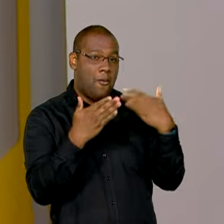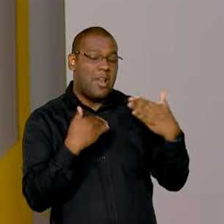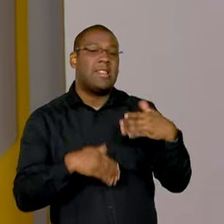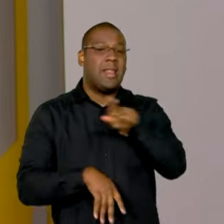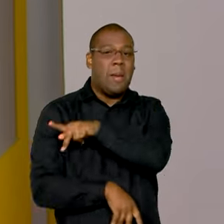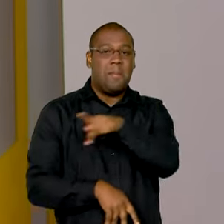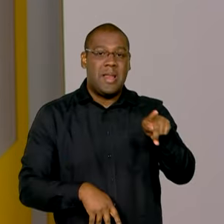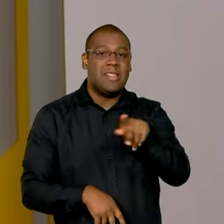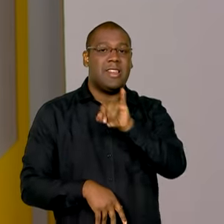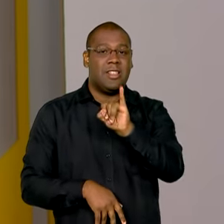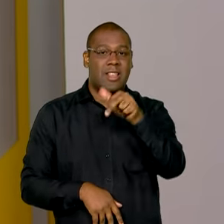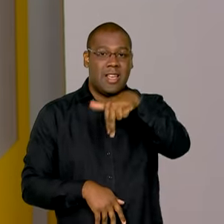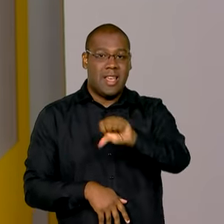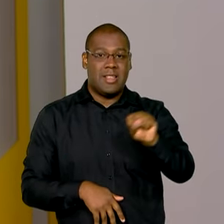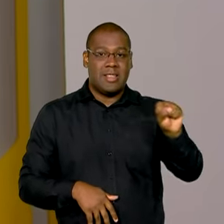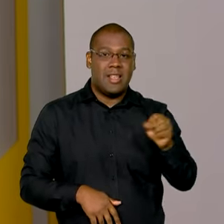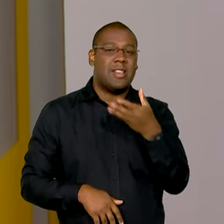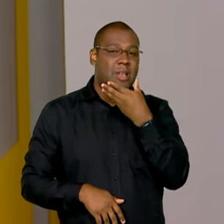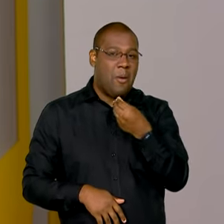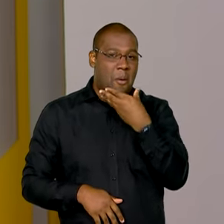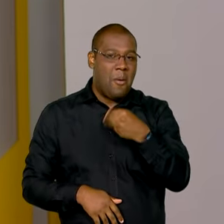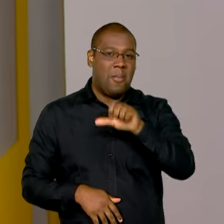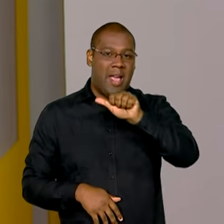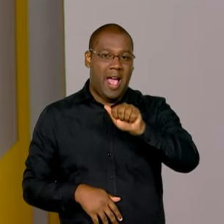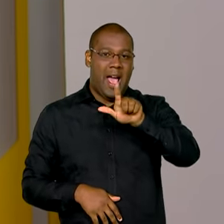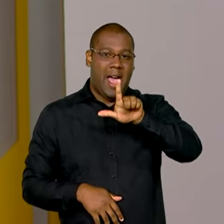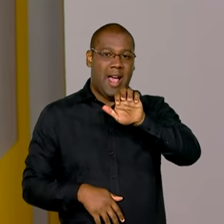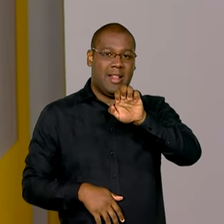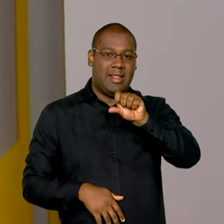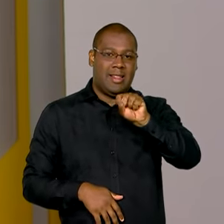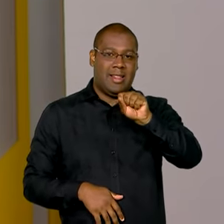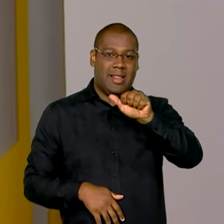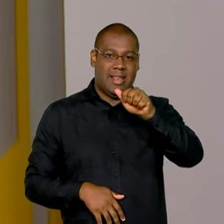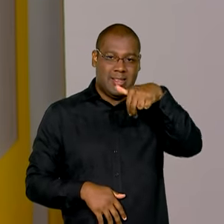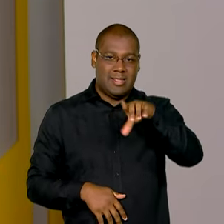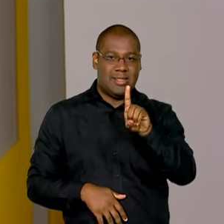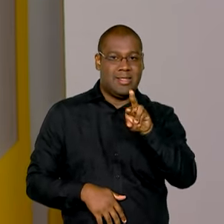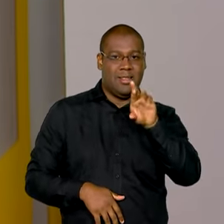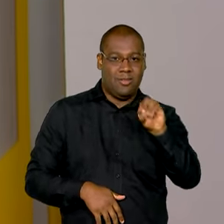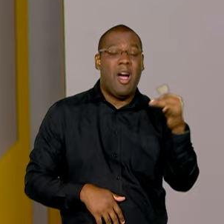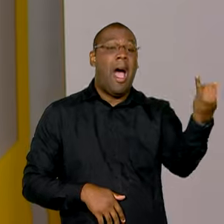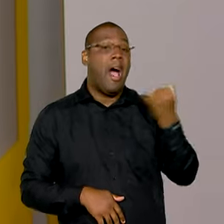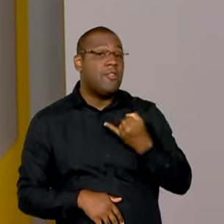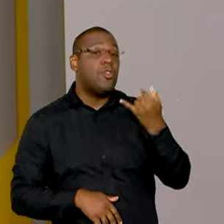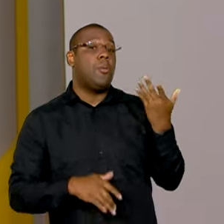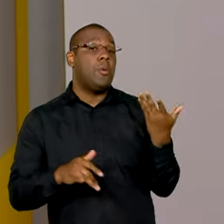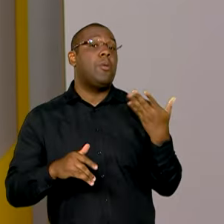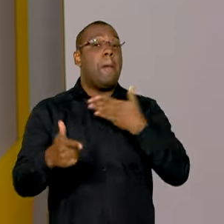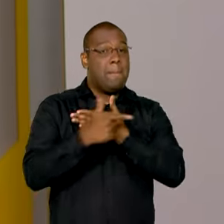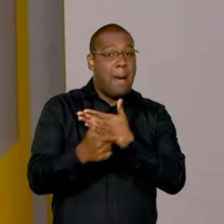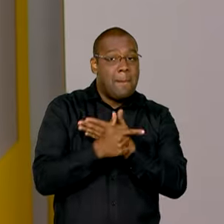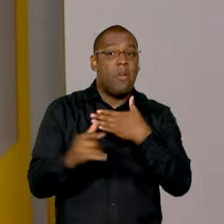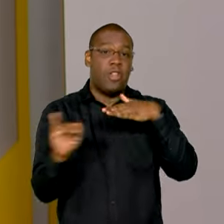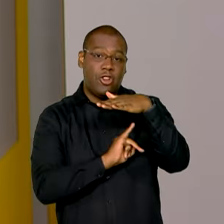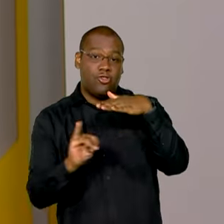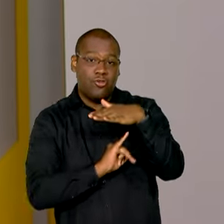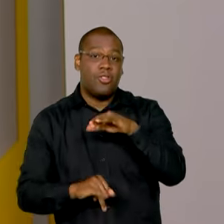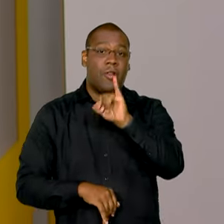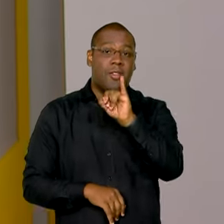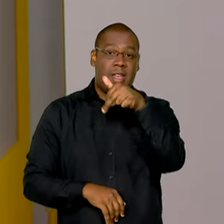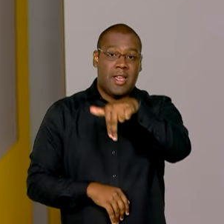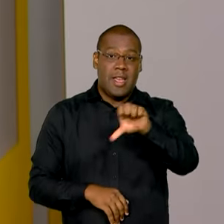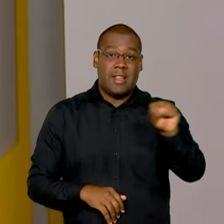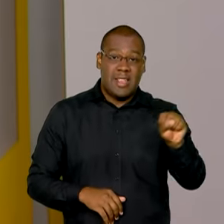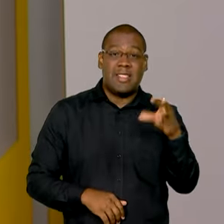do INSS, Alessandro Stefanuto. Na conversa ele falou sobre o trabalho do órgão que vem reduzindo o tempo de